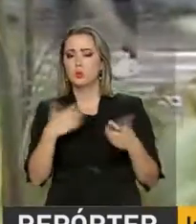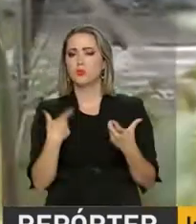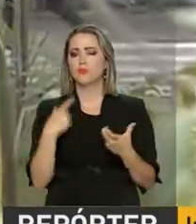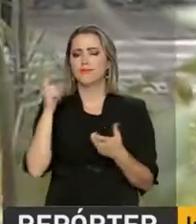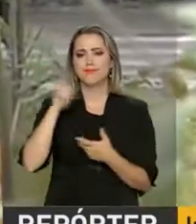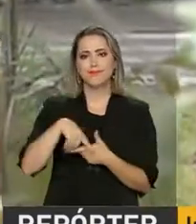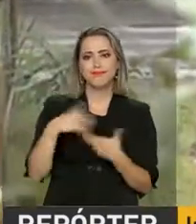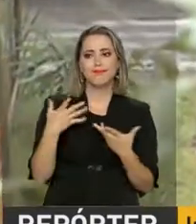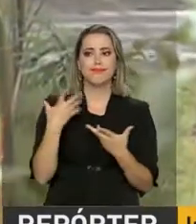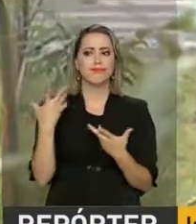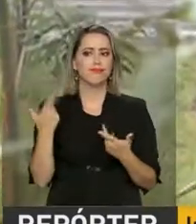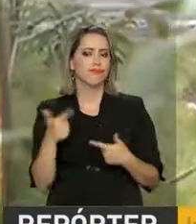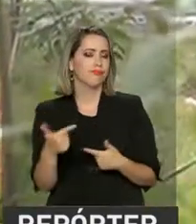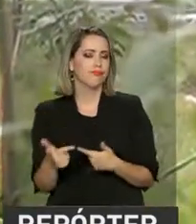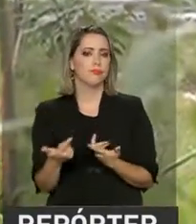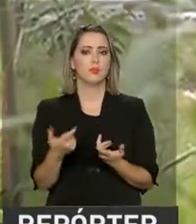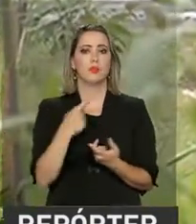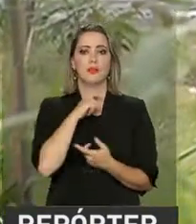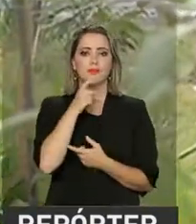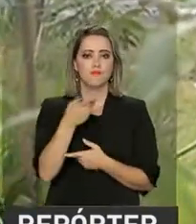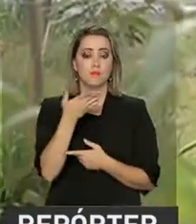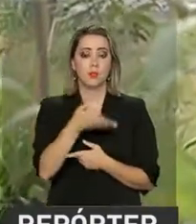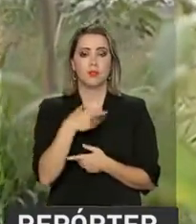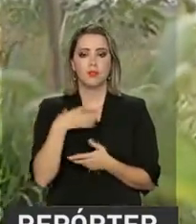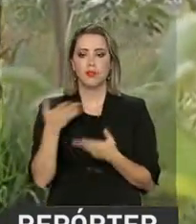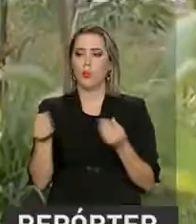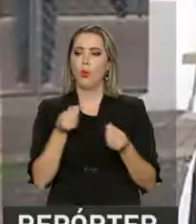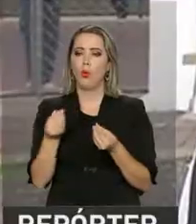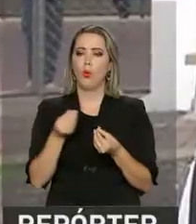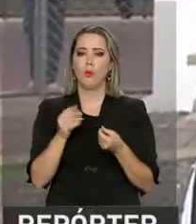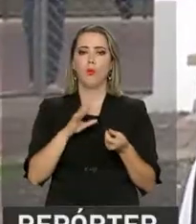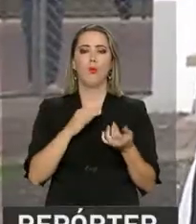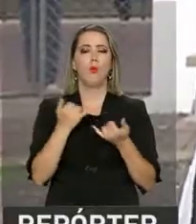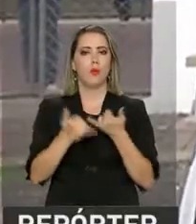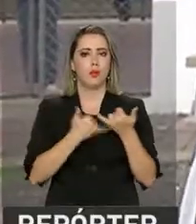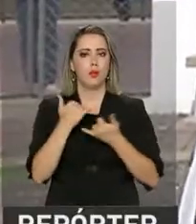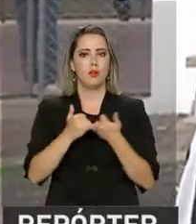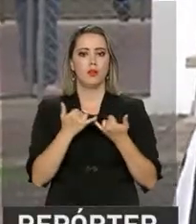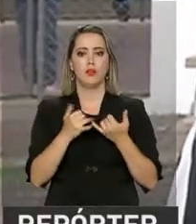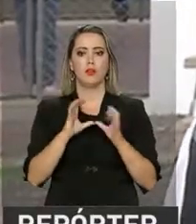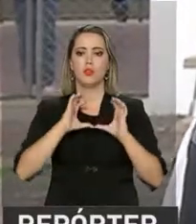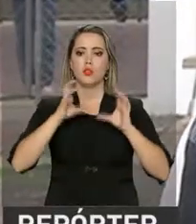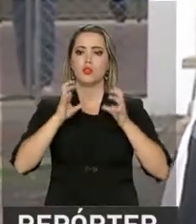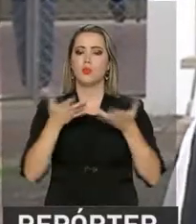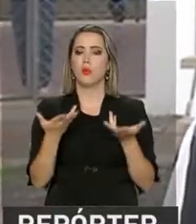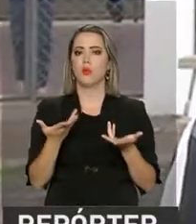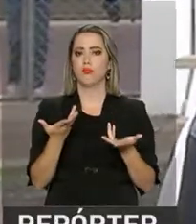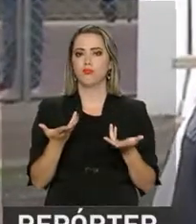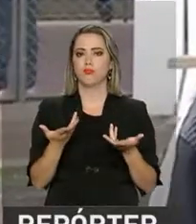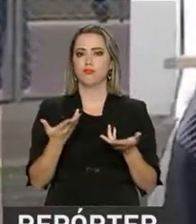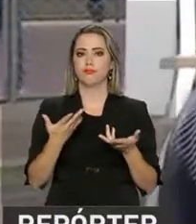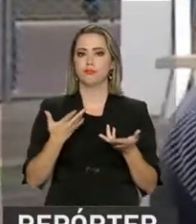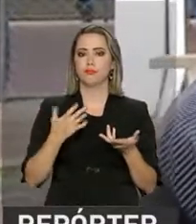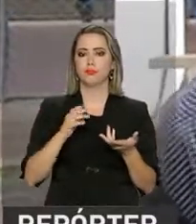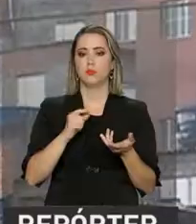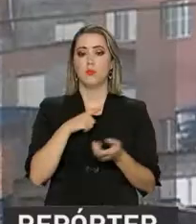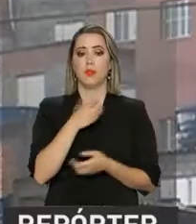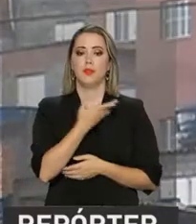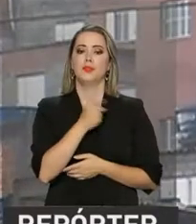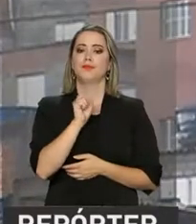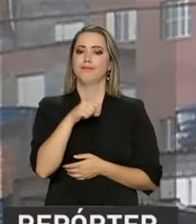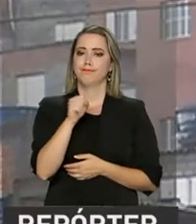quer jogar bola, como o estudante Iago, não encontra parceiros. Se é osso, ia ter que ficar em casa no maior tédio do mundo.